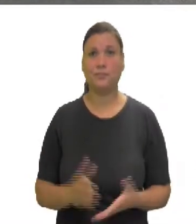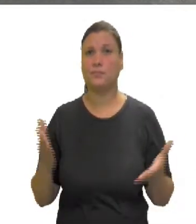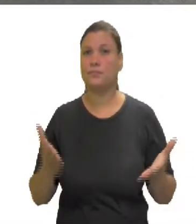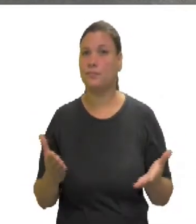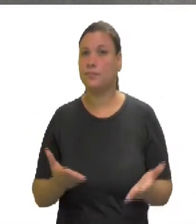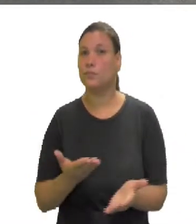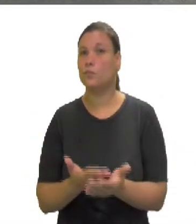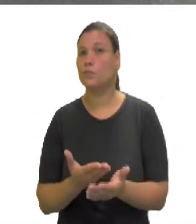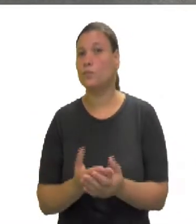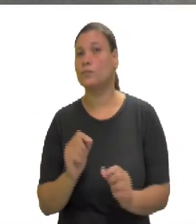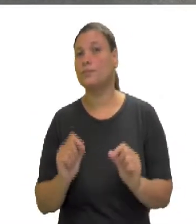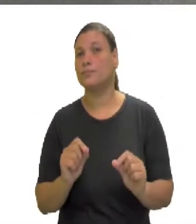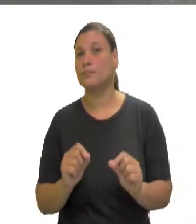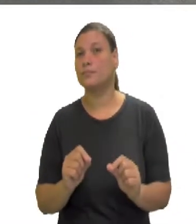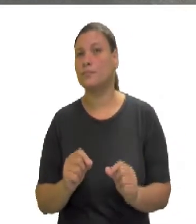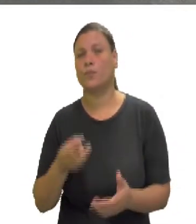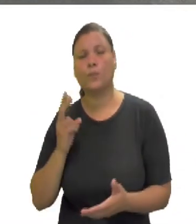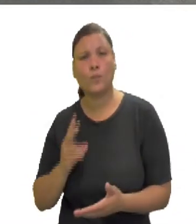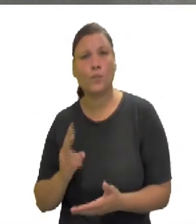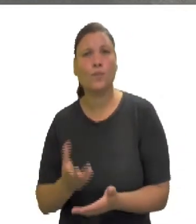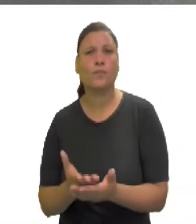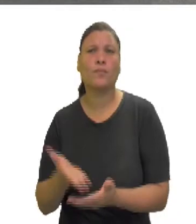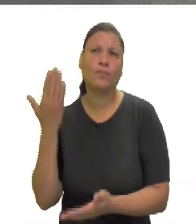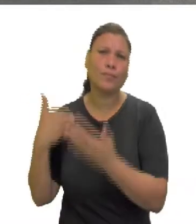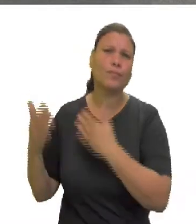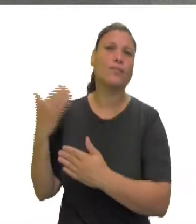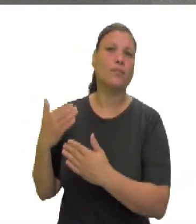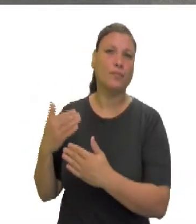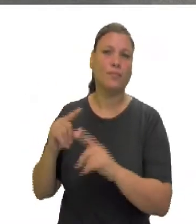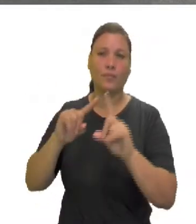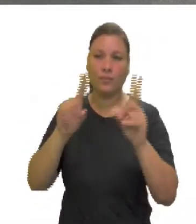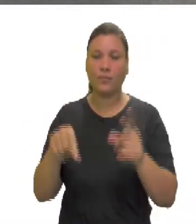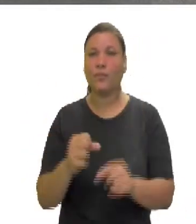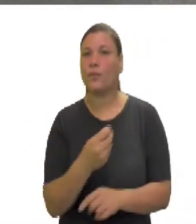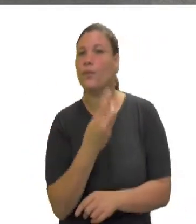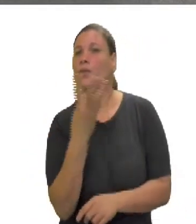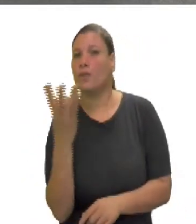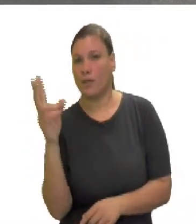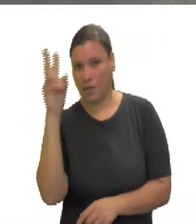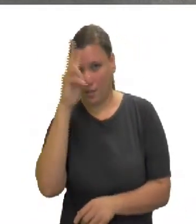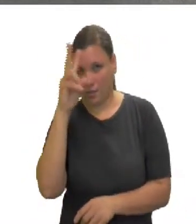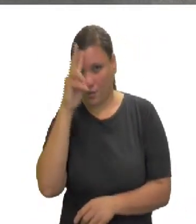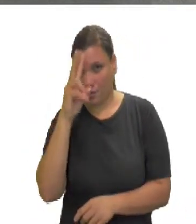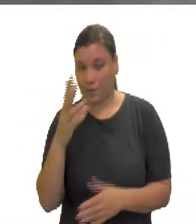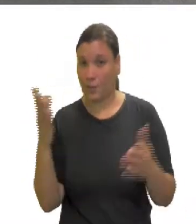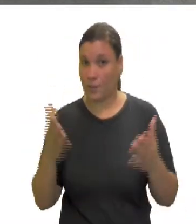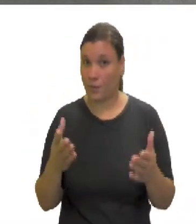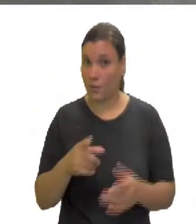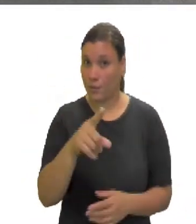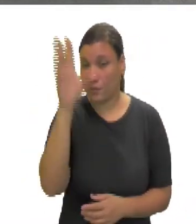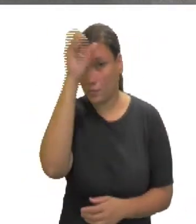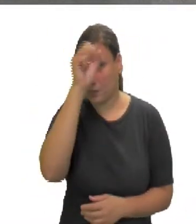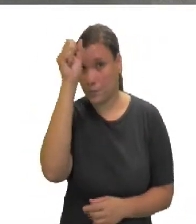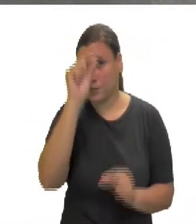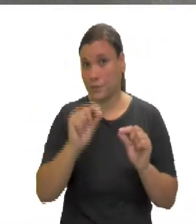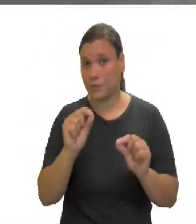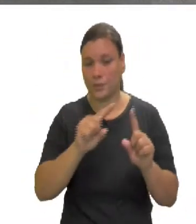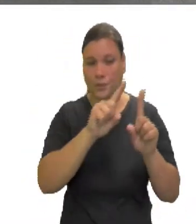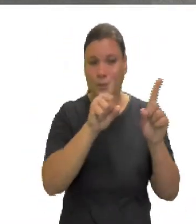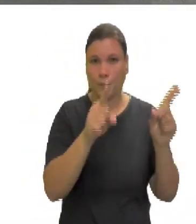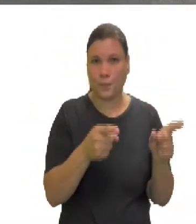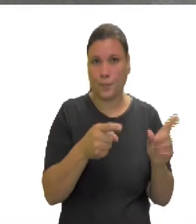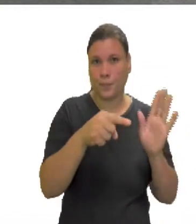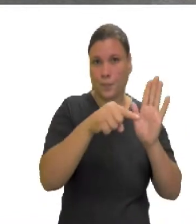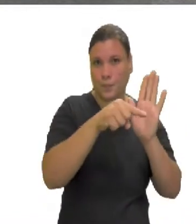Hoje nós vamos dar continuidade ao nosso estudo de produtos notáveis. Vamos ver o quadrado da soma pela